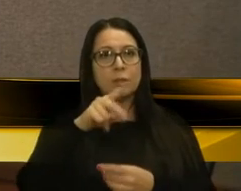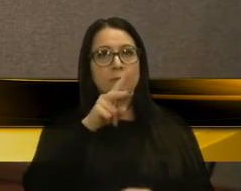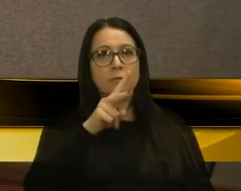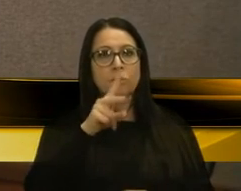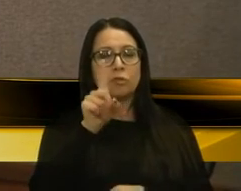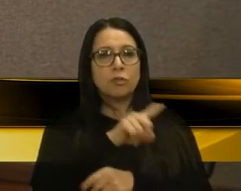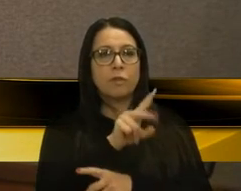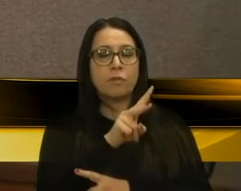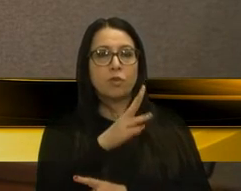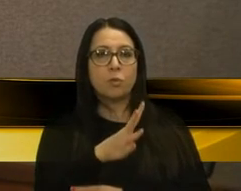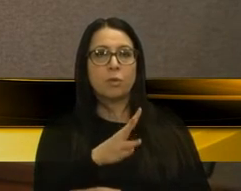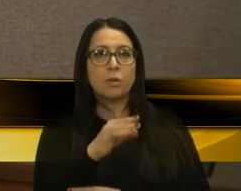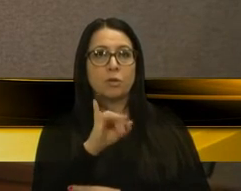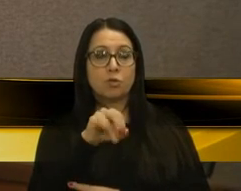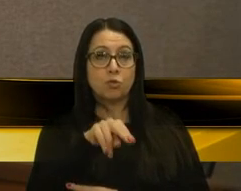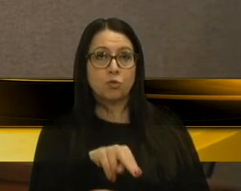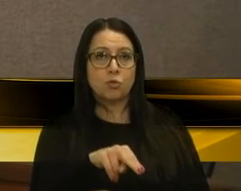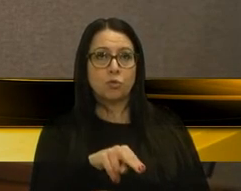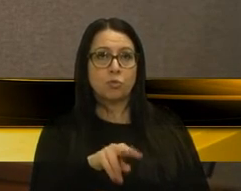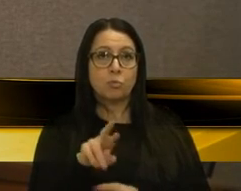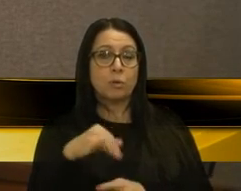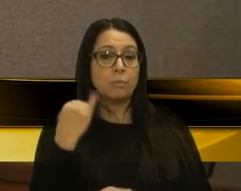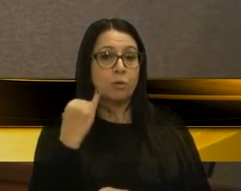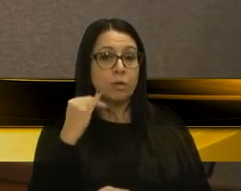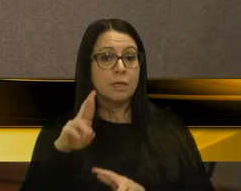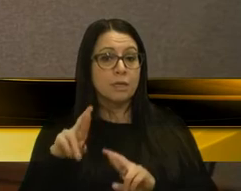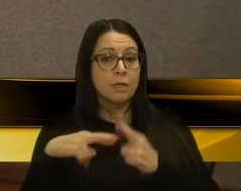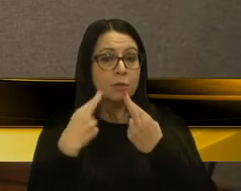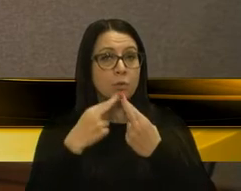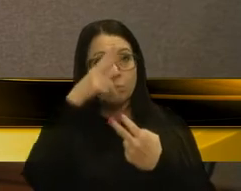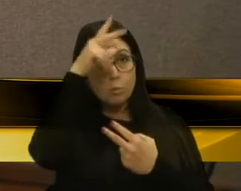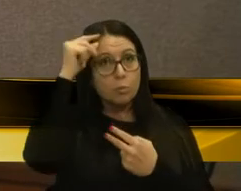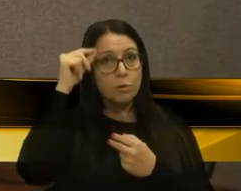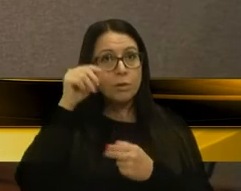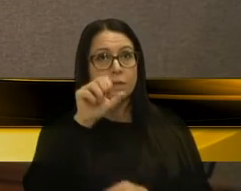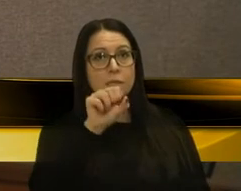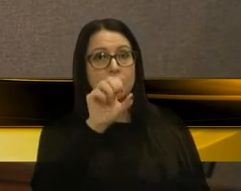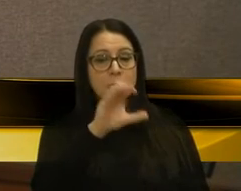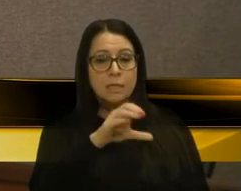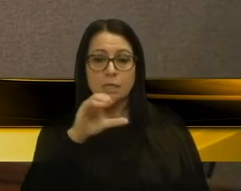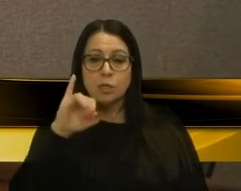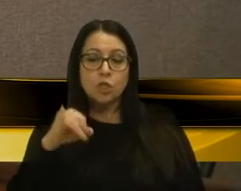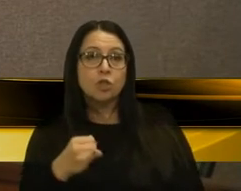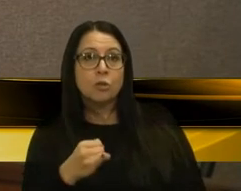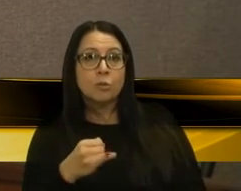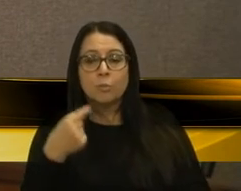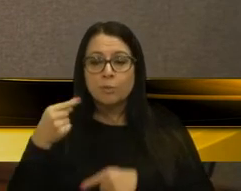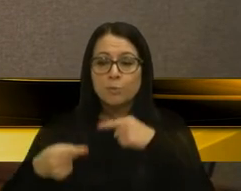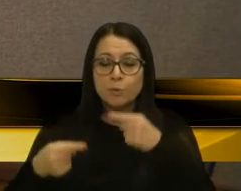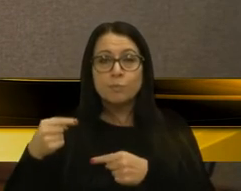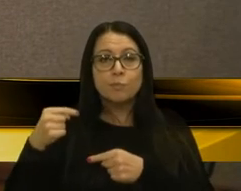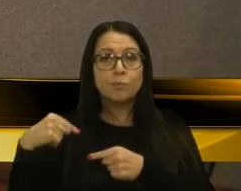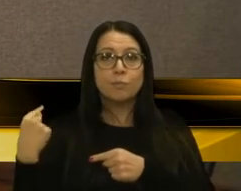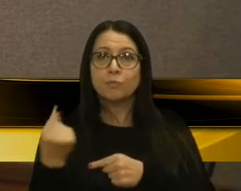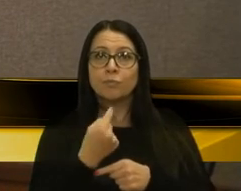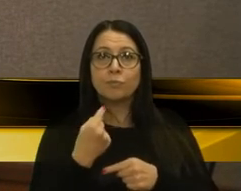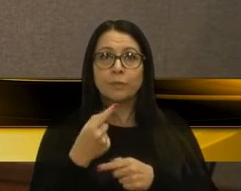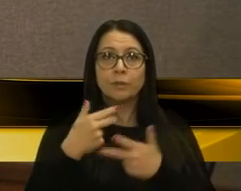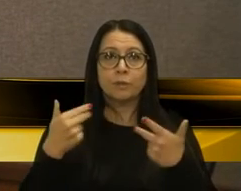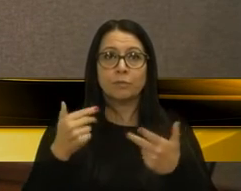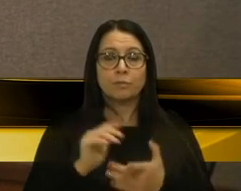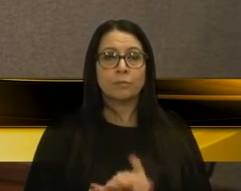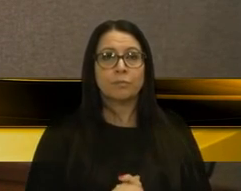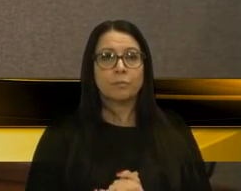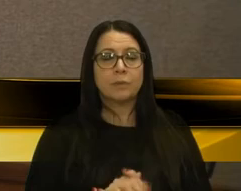importante audiência pública aqui, promovida pela CCJ, para debater e discutir essa situação. Que cidade nós